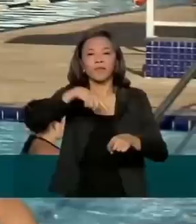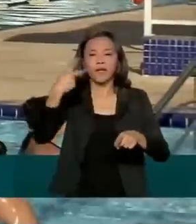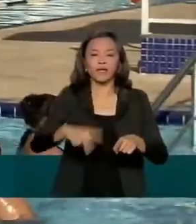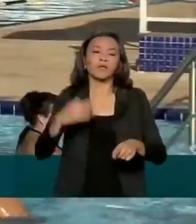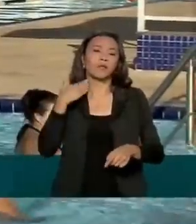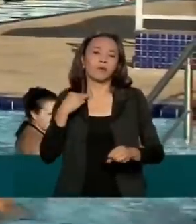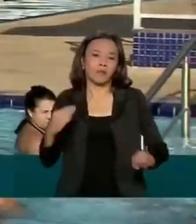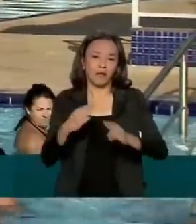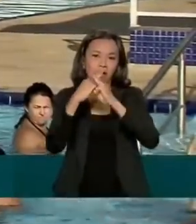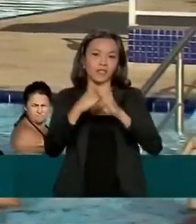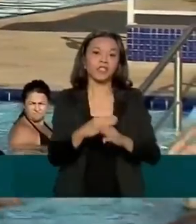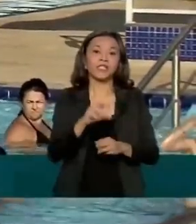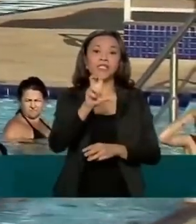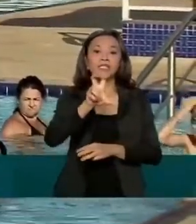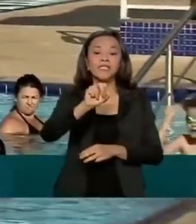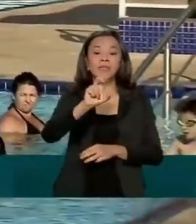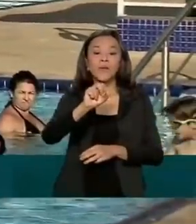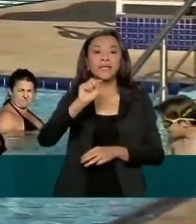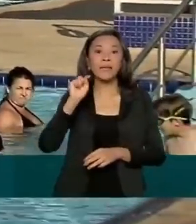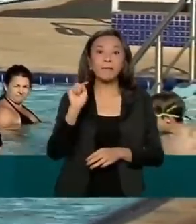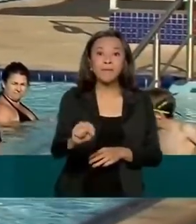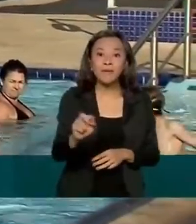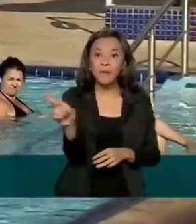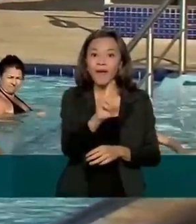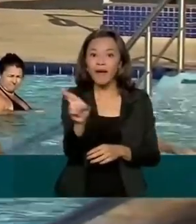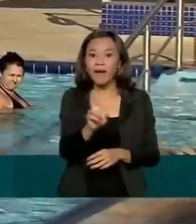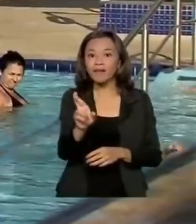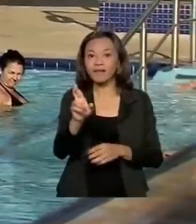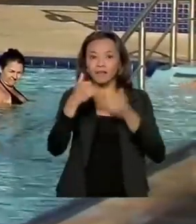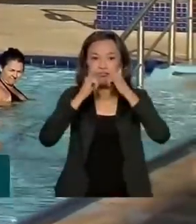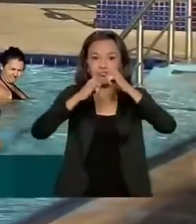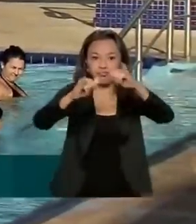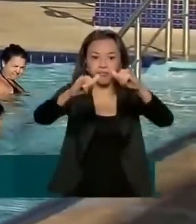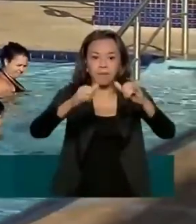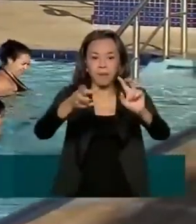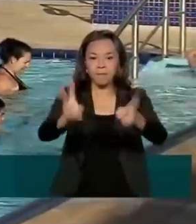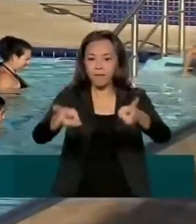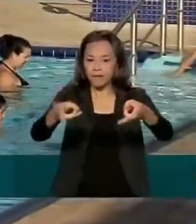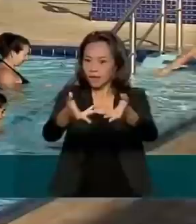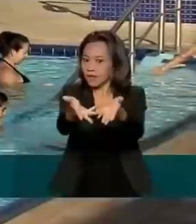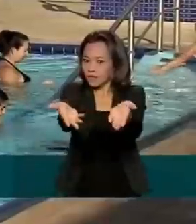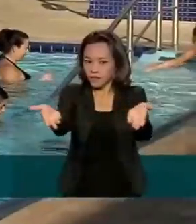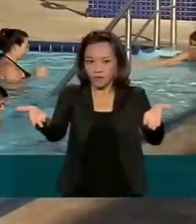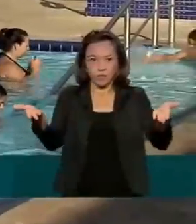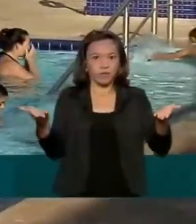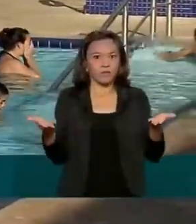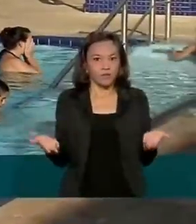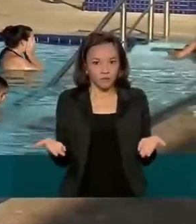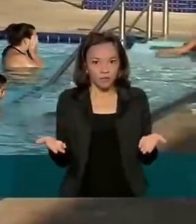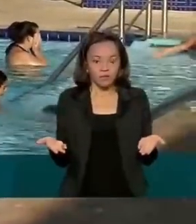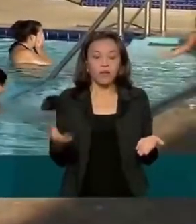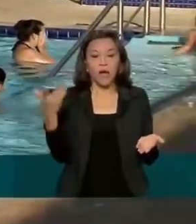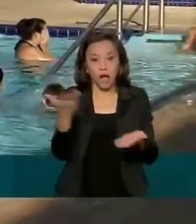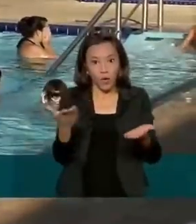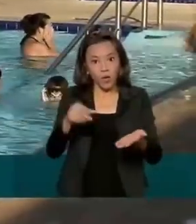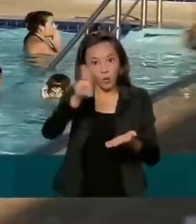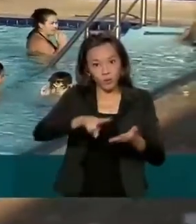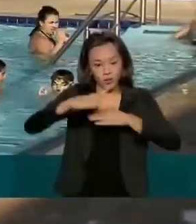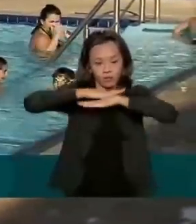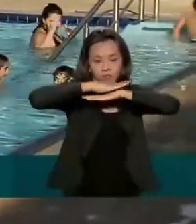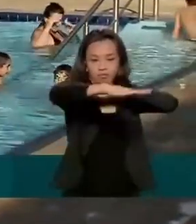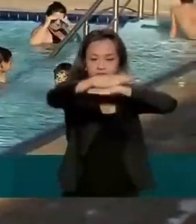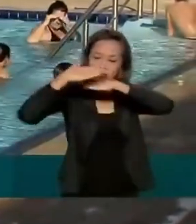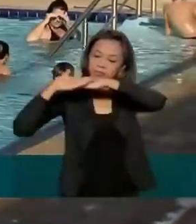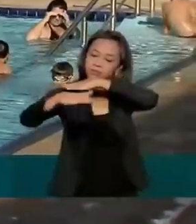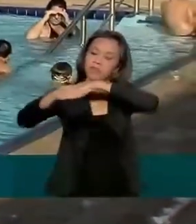gasta cerca de 50 mil reais por mês com energia elétrica para manter toda essa estrutura funcionando. Com a instalação das placas